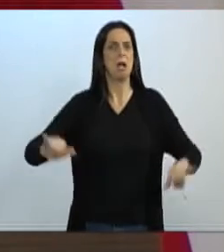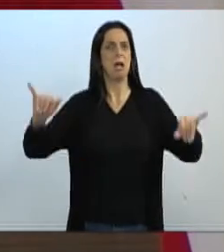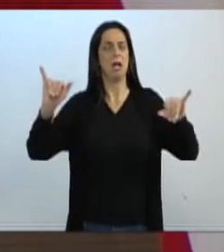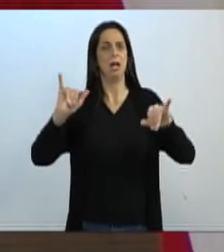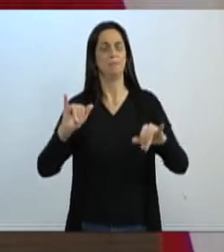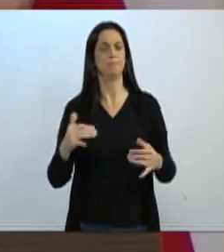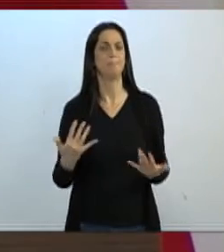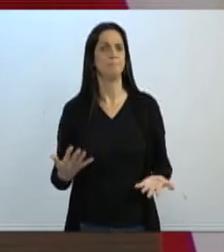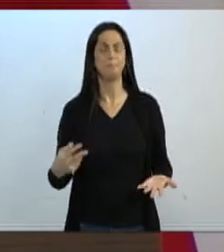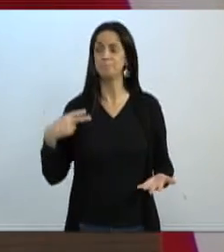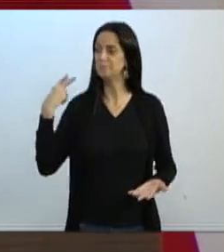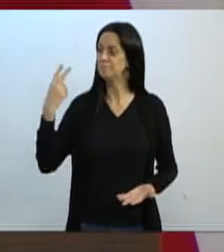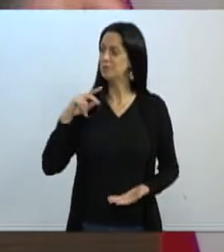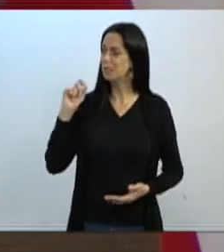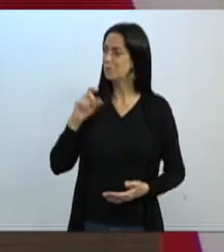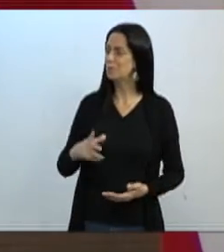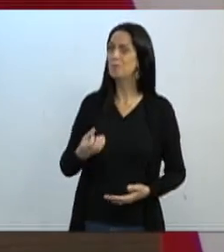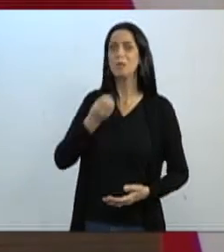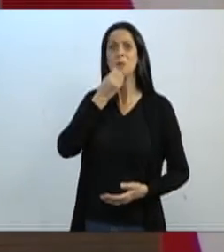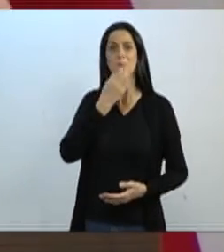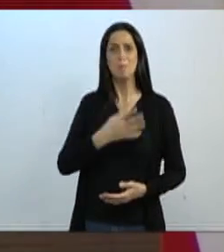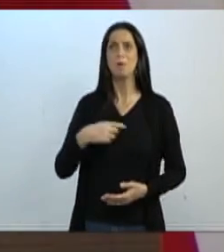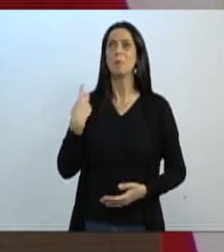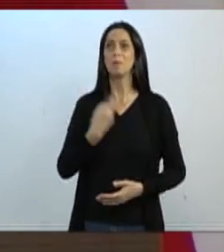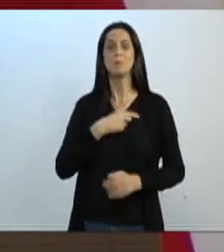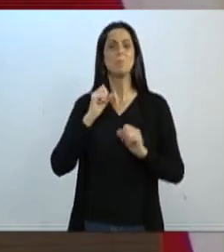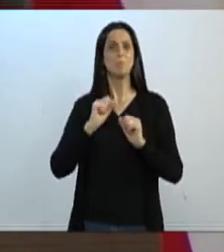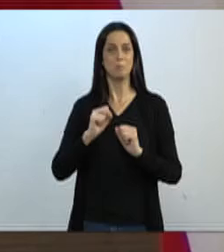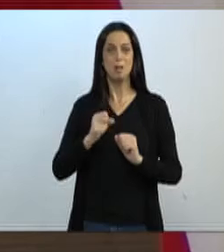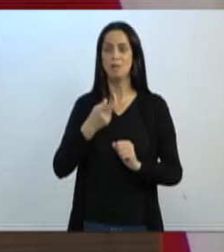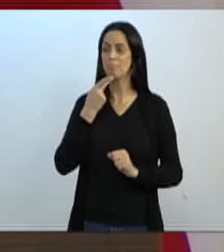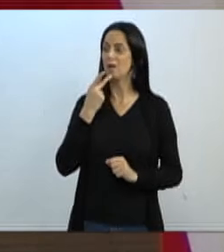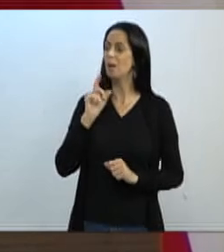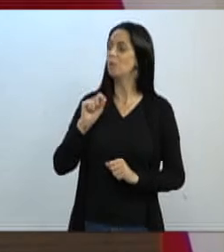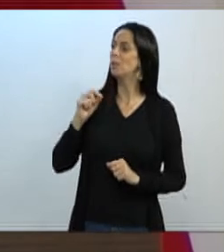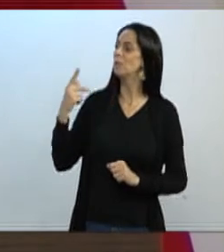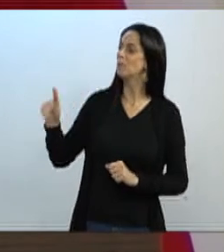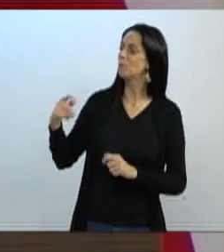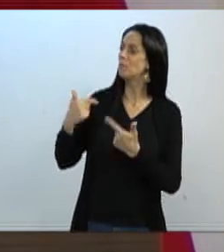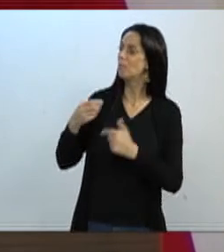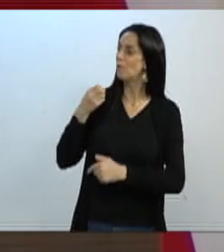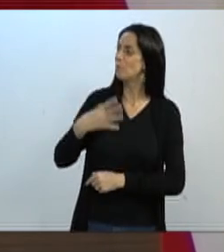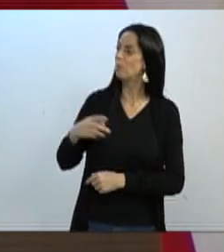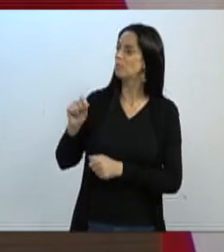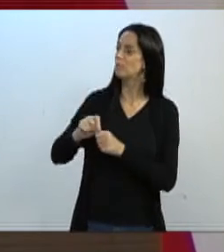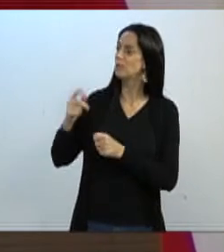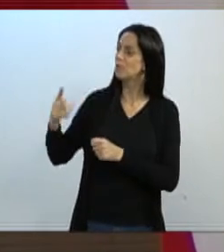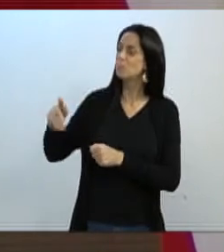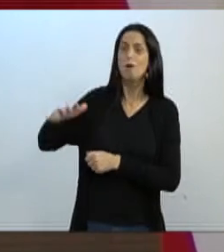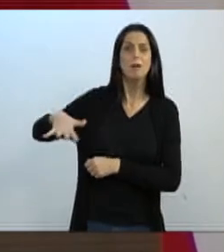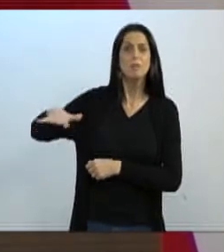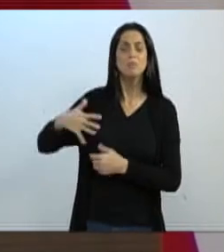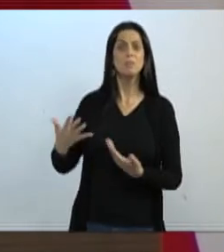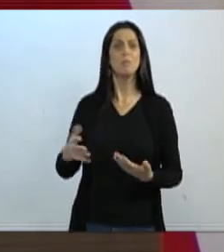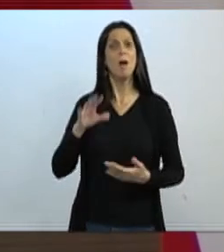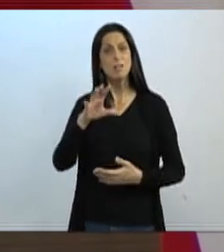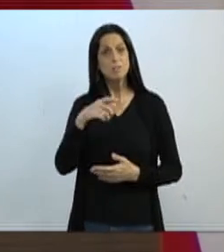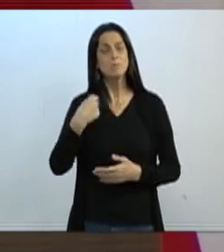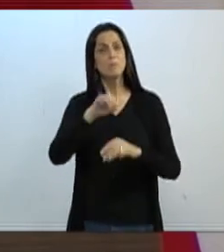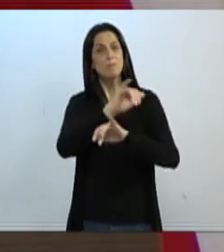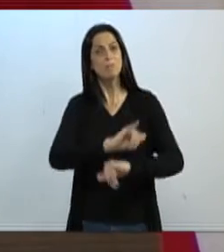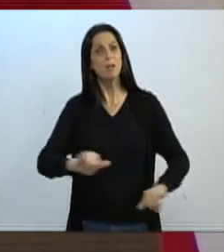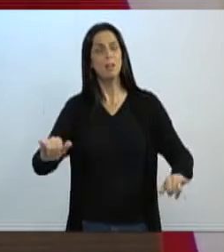assim, vereador Maurício, como é bom a gente poder propagar o trabalho bom que o senhor está fazendo na sua região. Isso é o que a gente tem que fazer.